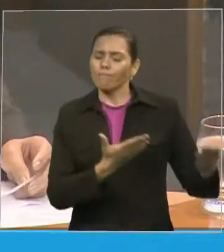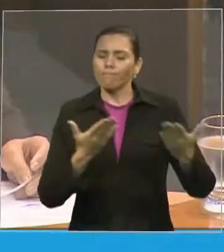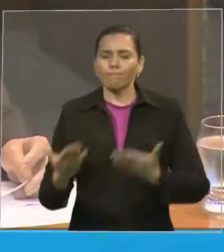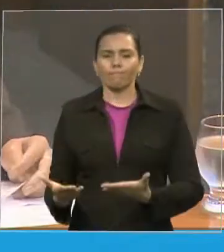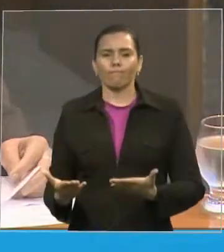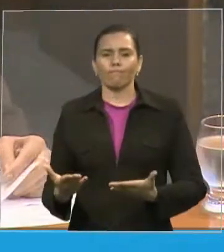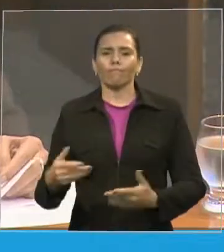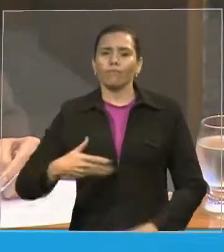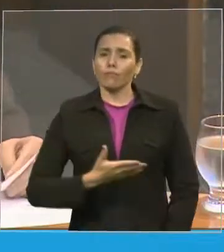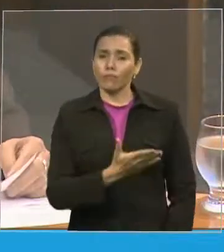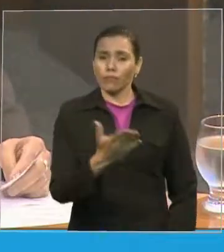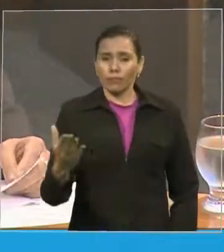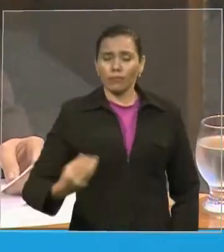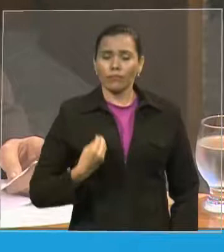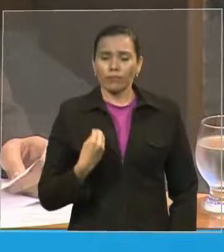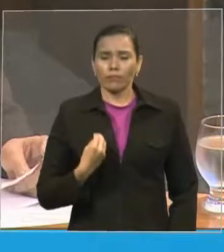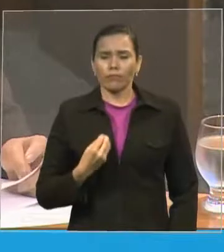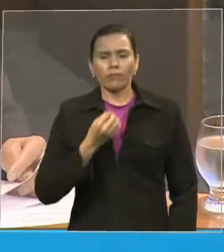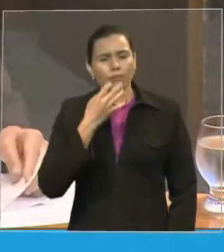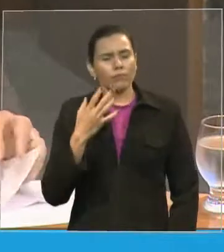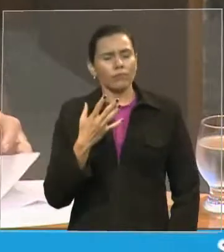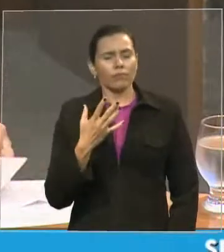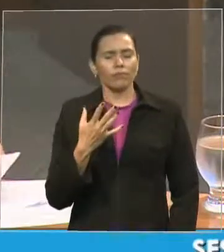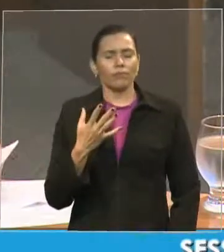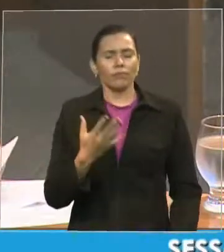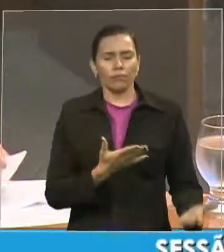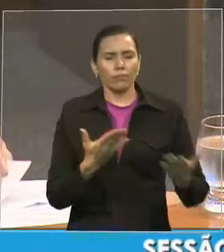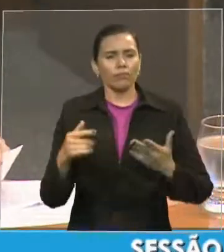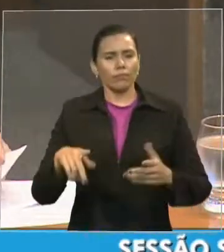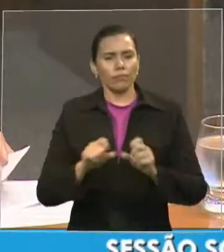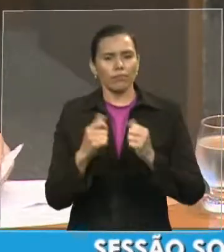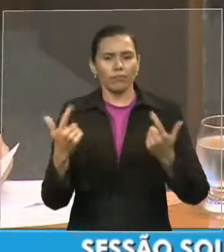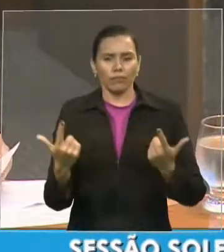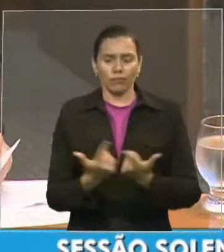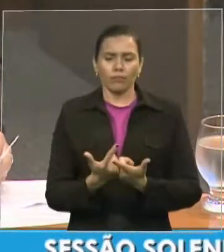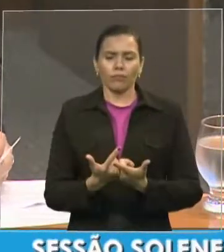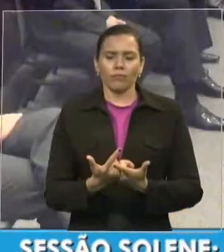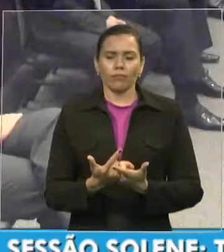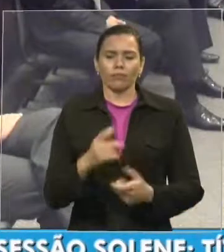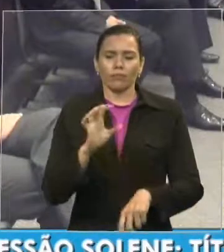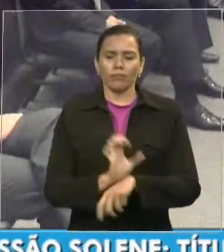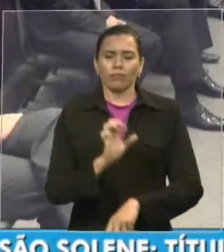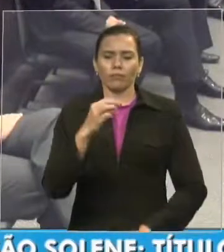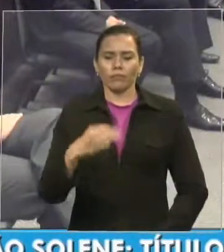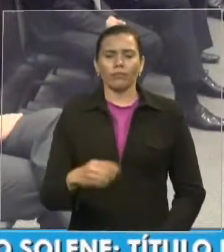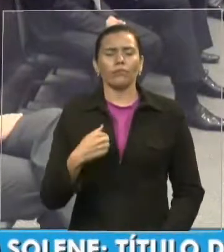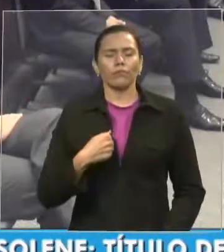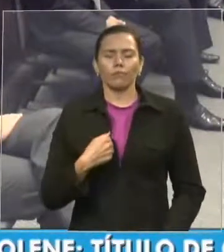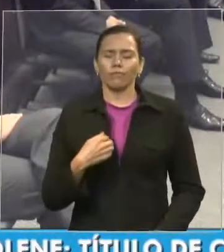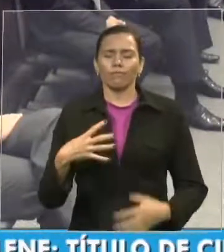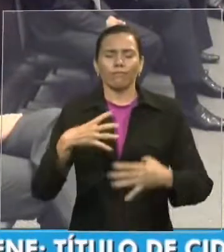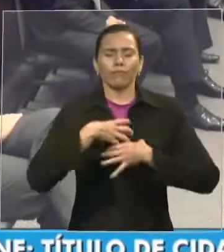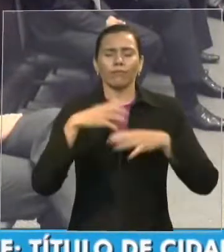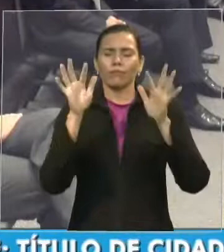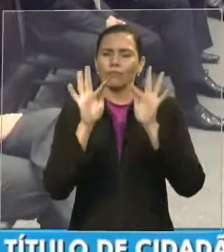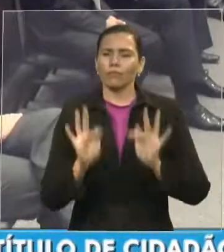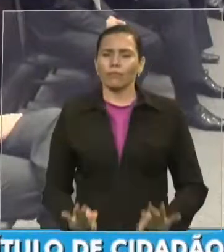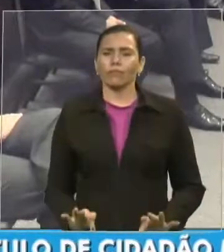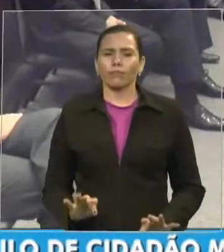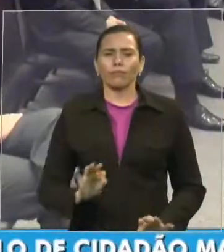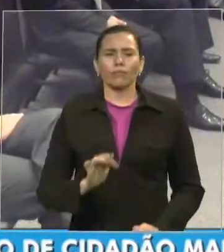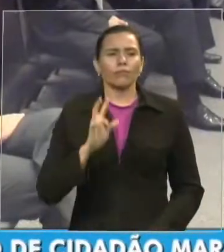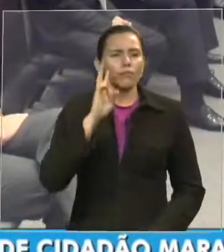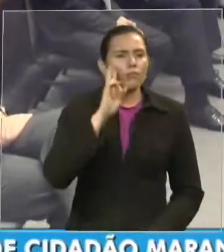Casa Legislativa do Estado do Maranhão. e dizer que estou muito feliz nesse dia com a presença de todos